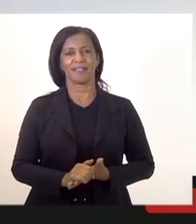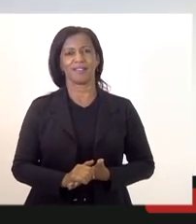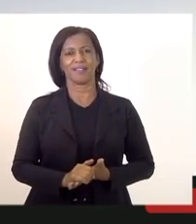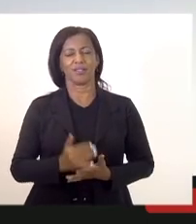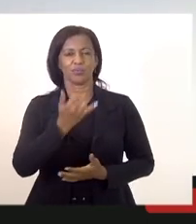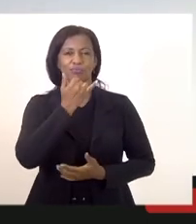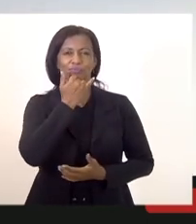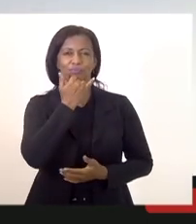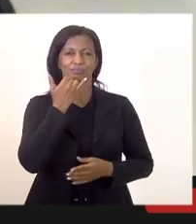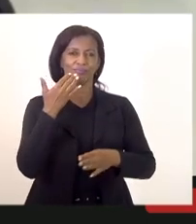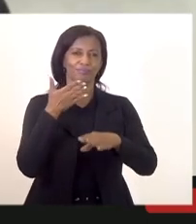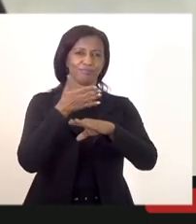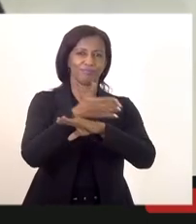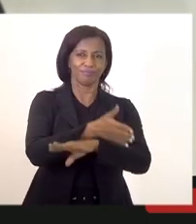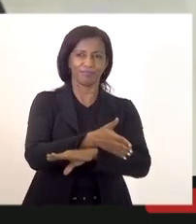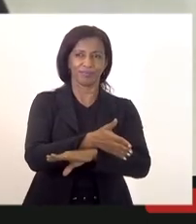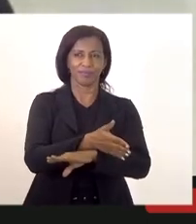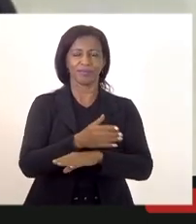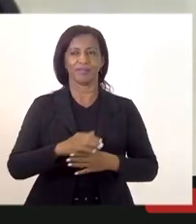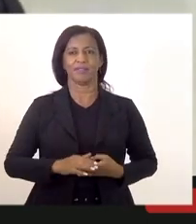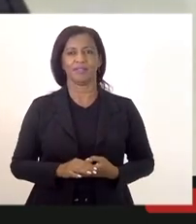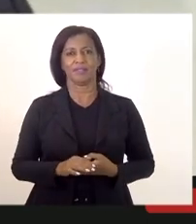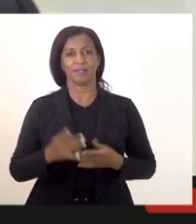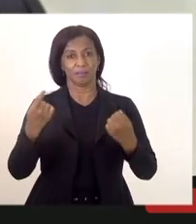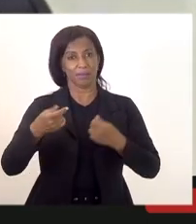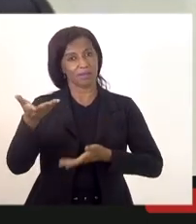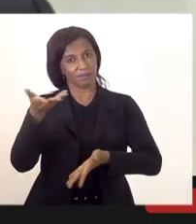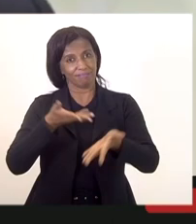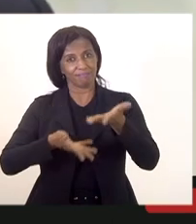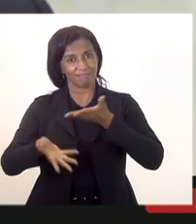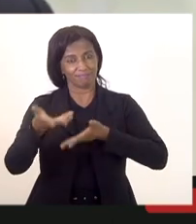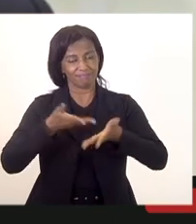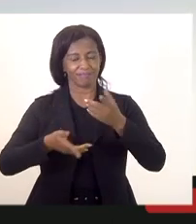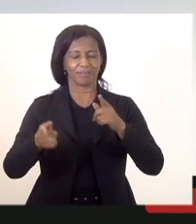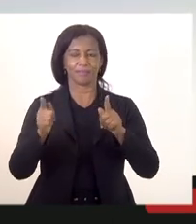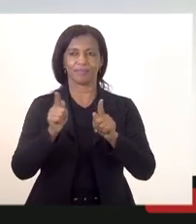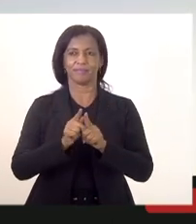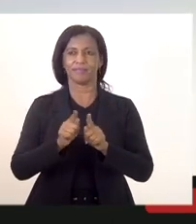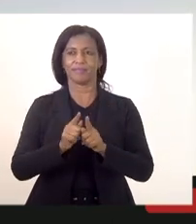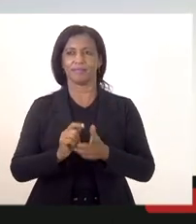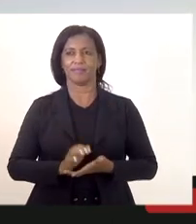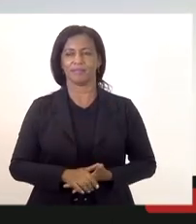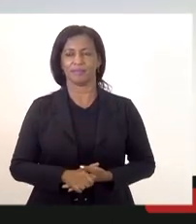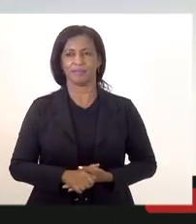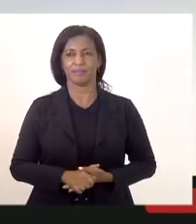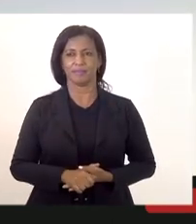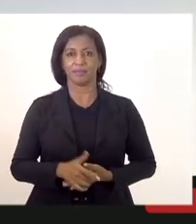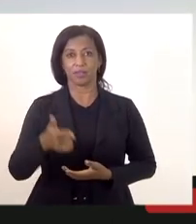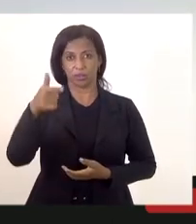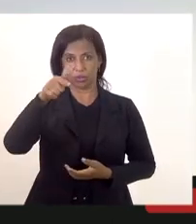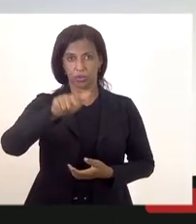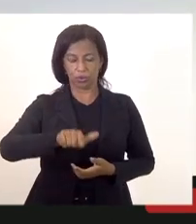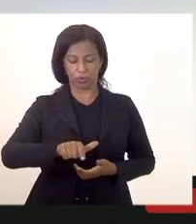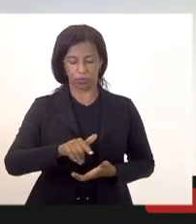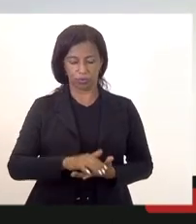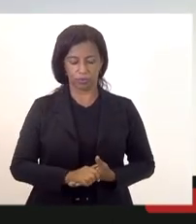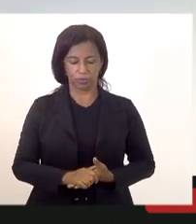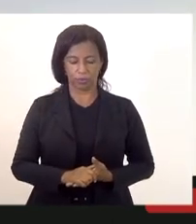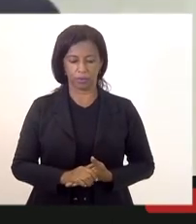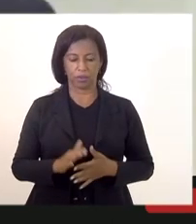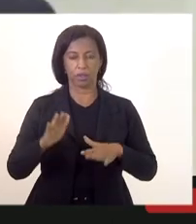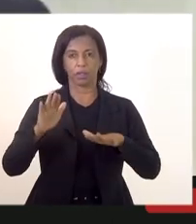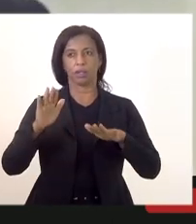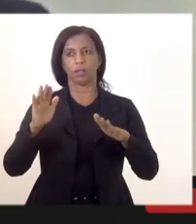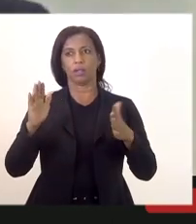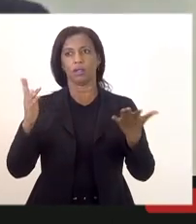de te cortar mas a gente está sempre interagindo também eu vou fazer uma sugestão mais uma vez dizendo olha talvez nunca